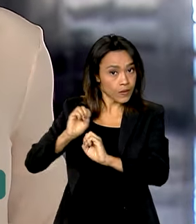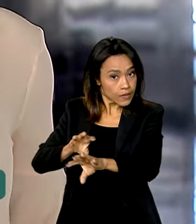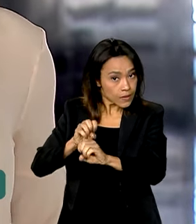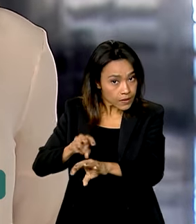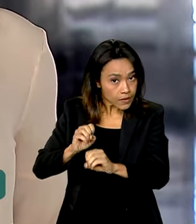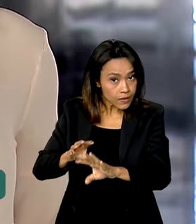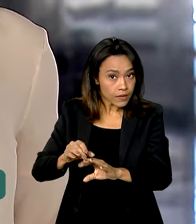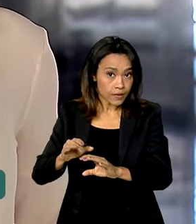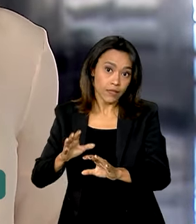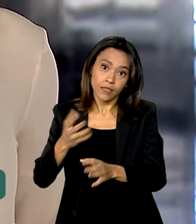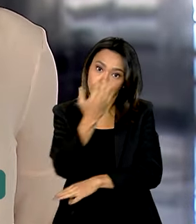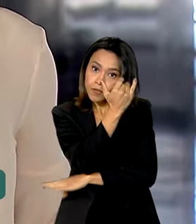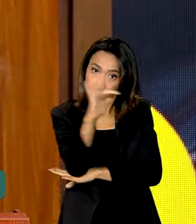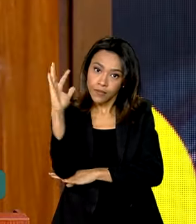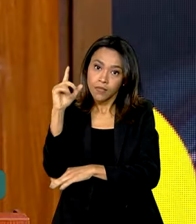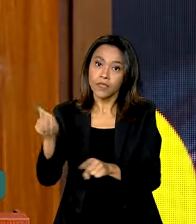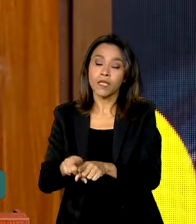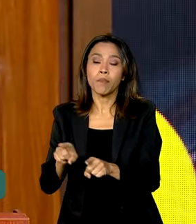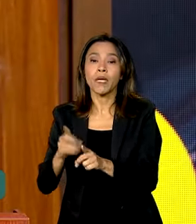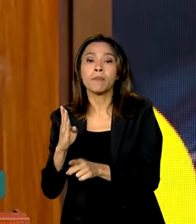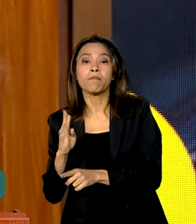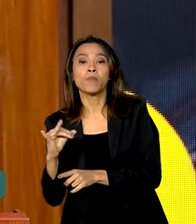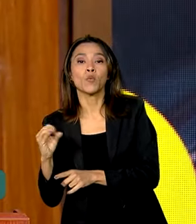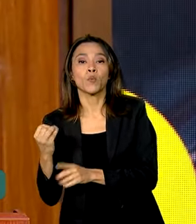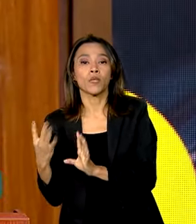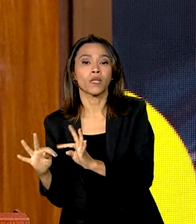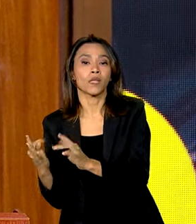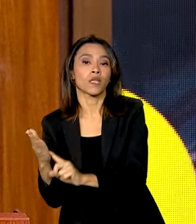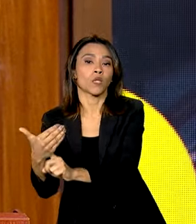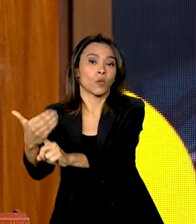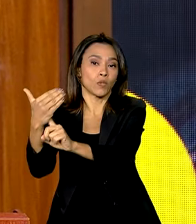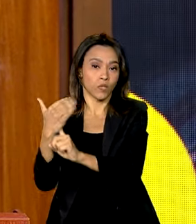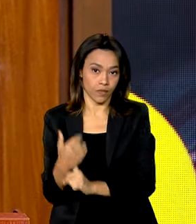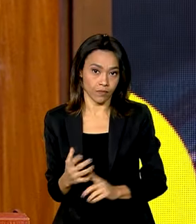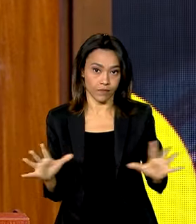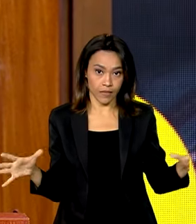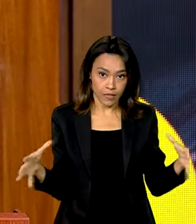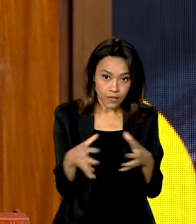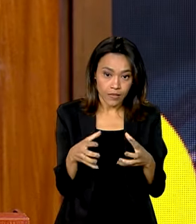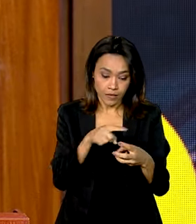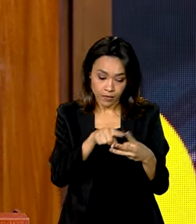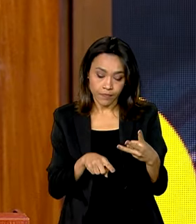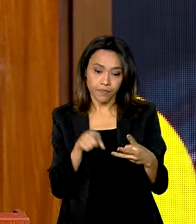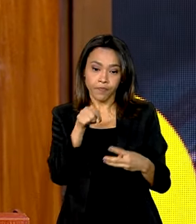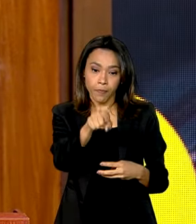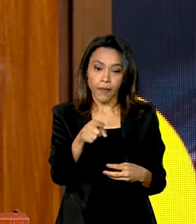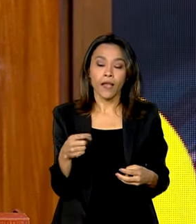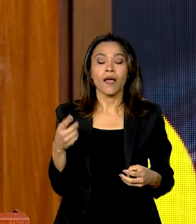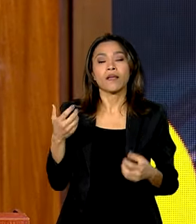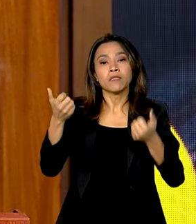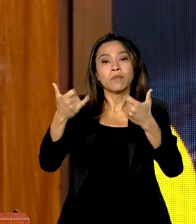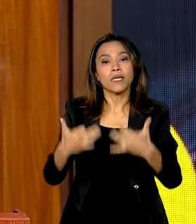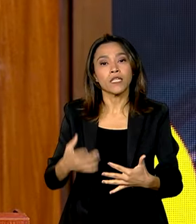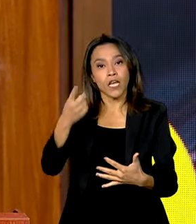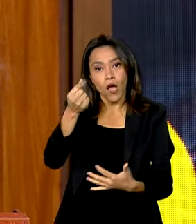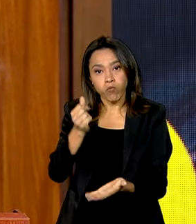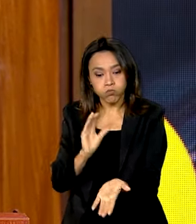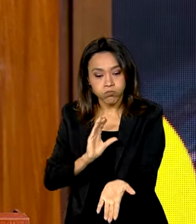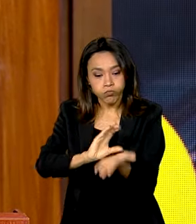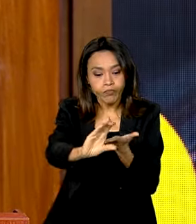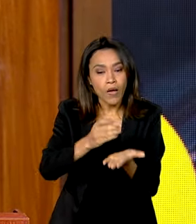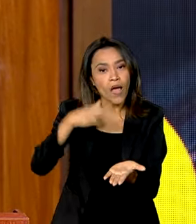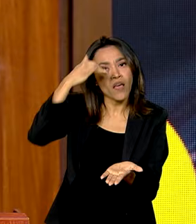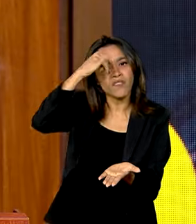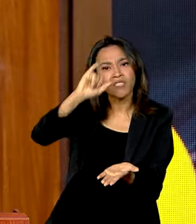inovação em biotecnologia. Investimentos que vão prevenir alagamentos, prejuízos